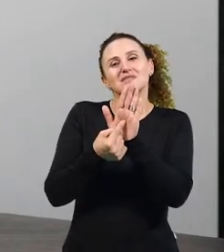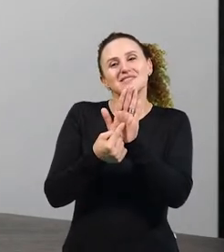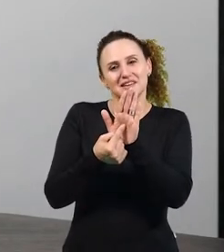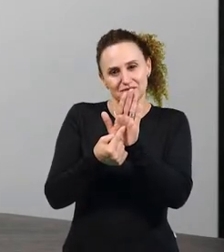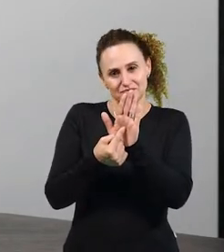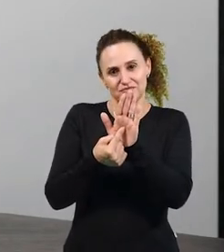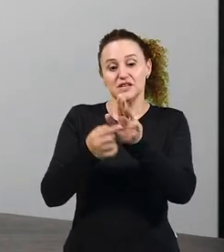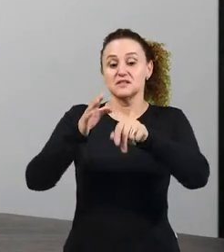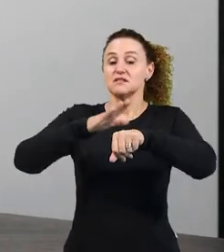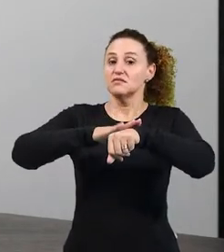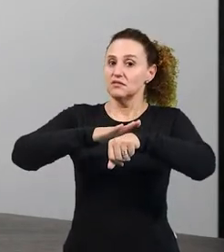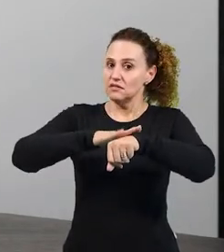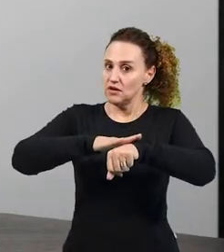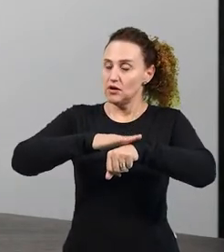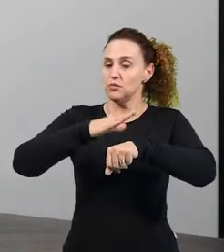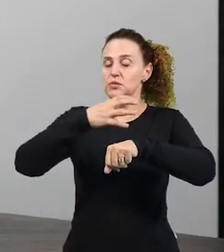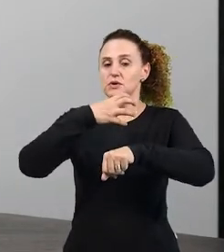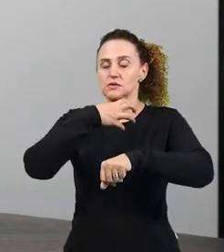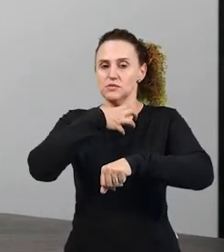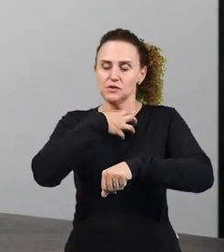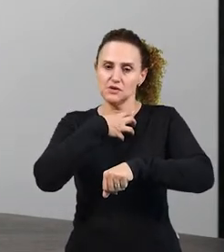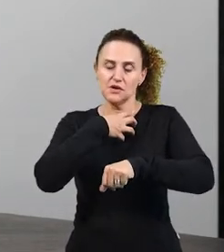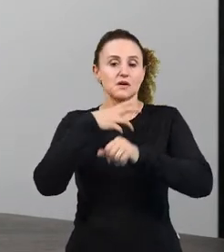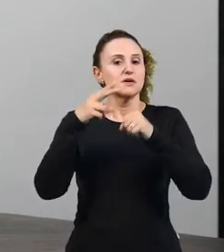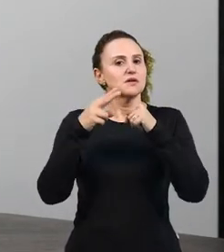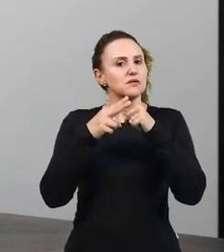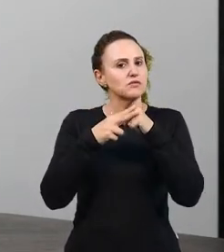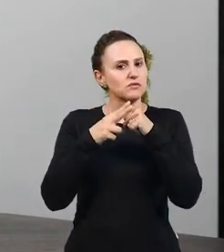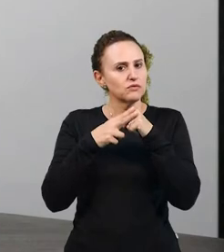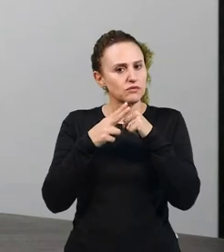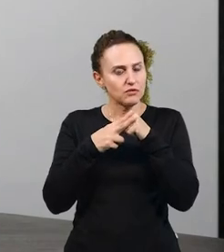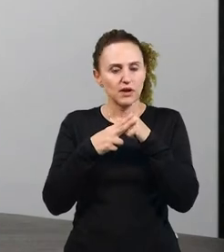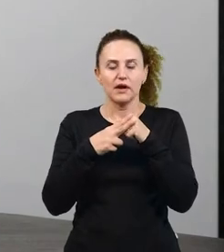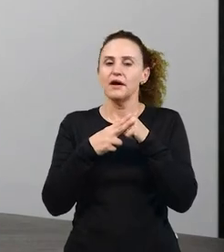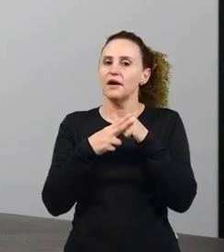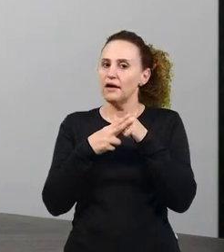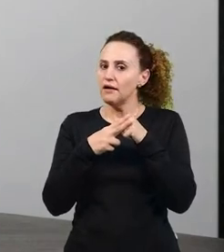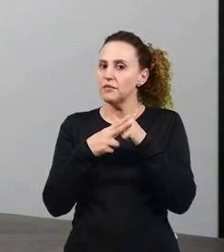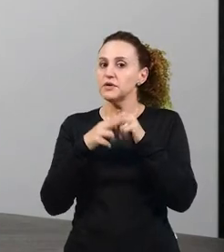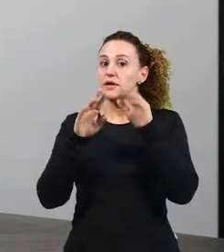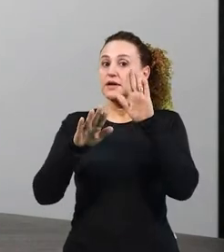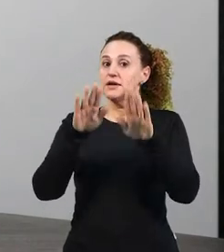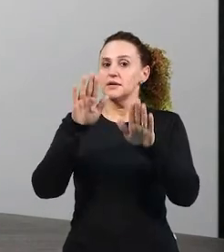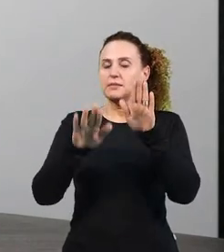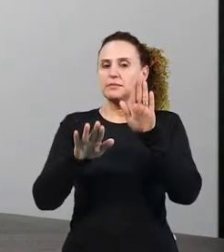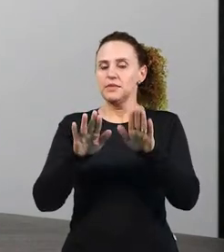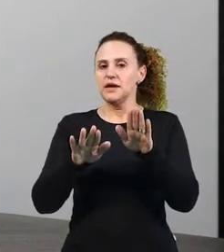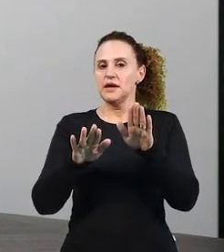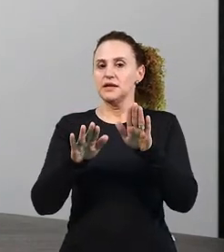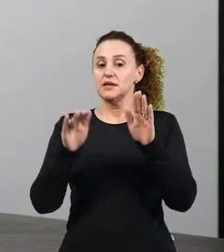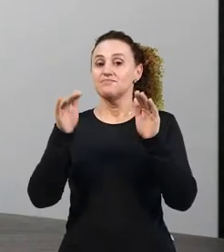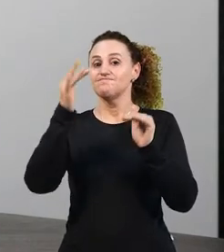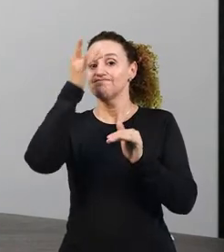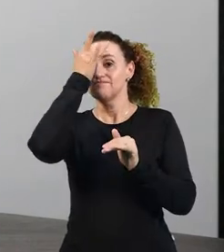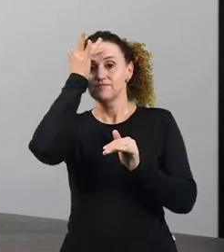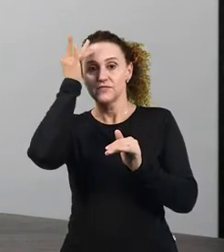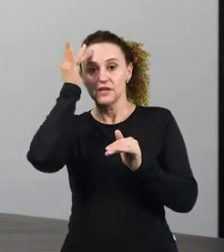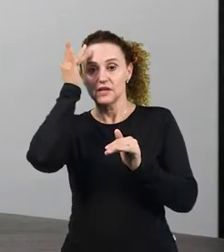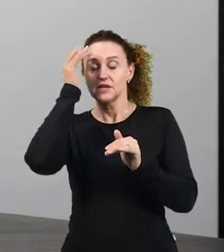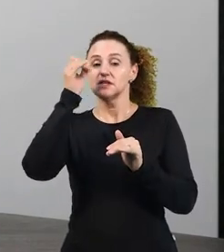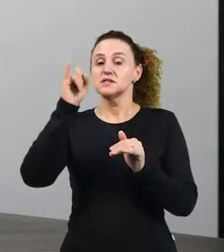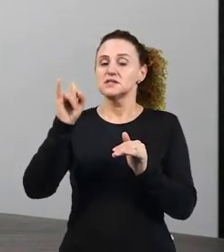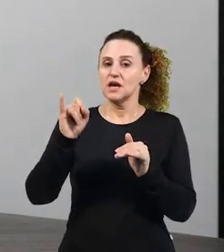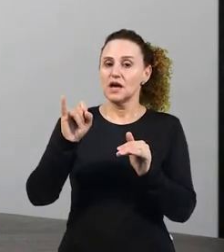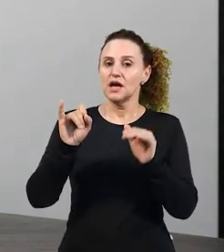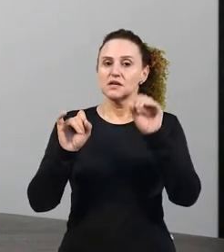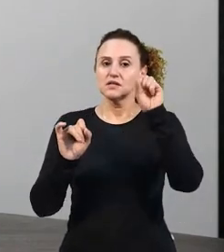modo. E os verbos, como a gente sabe, eles são conjugados de acordo com pessoa e é uma pessoa do singular ou do